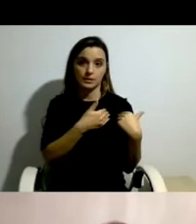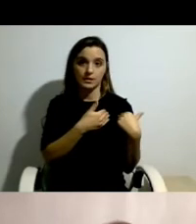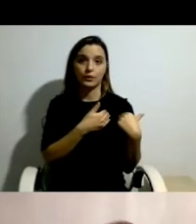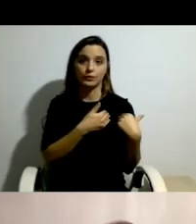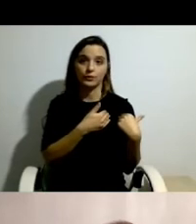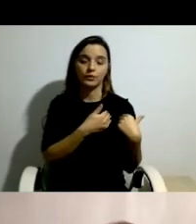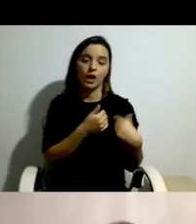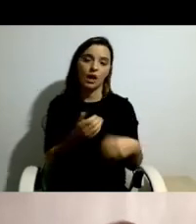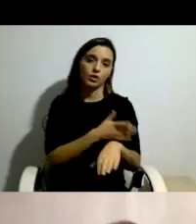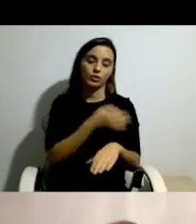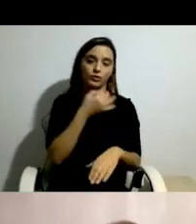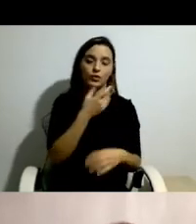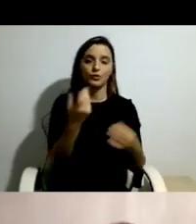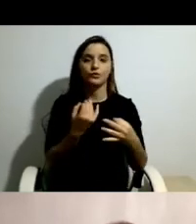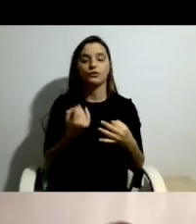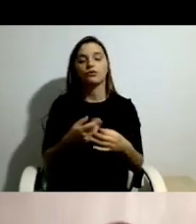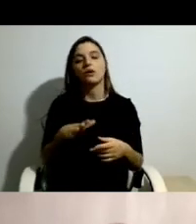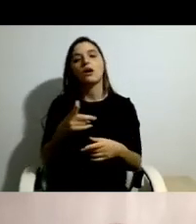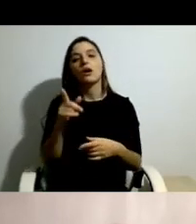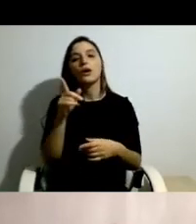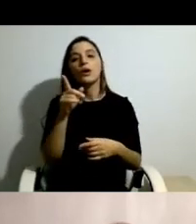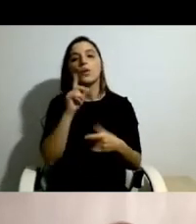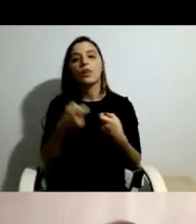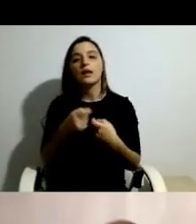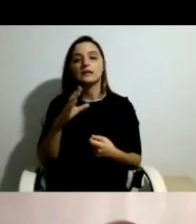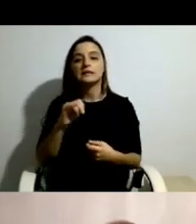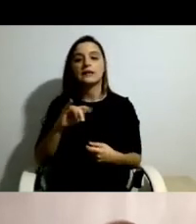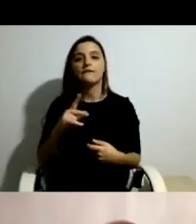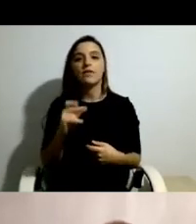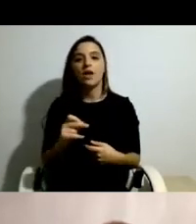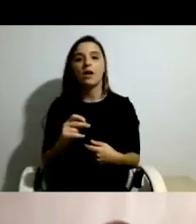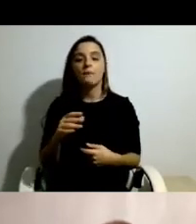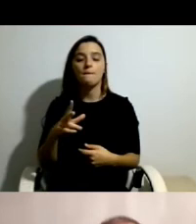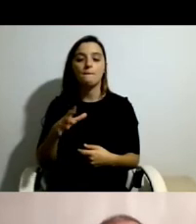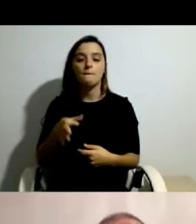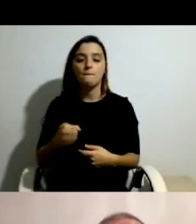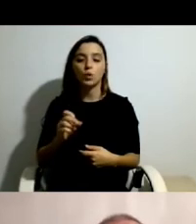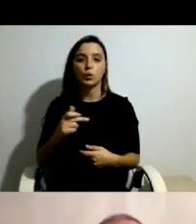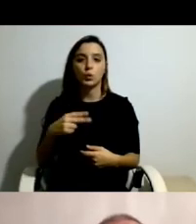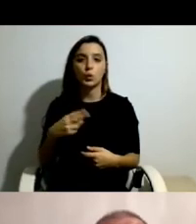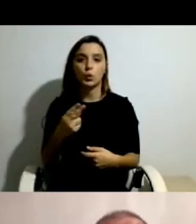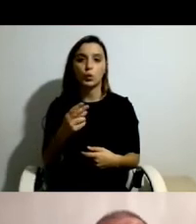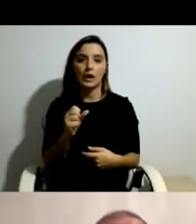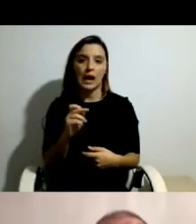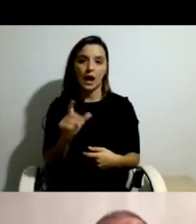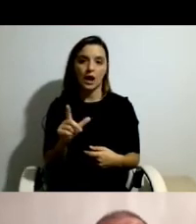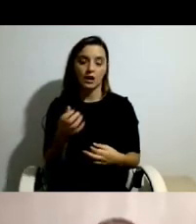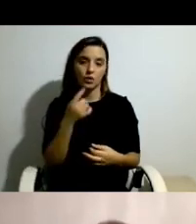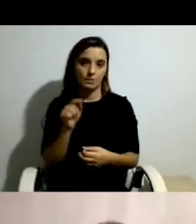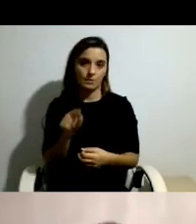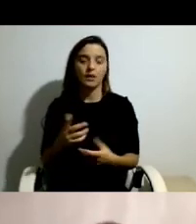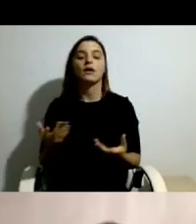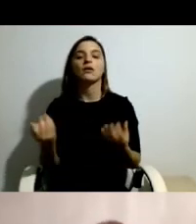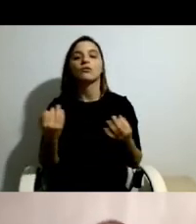falada pela colega Silvia Portugal há pouco, que tem a ver com isto, a responsabilização destas pessoas sobre as suas